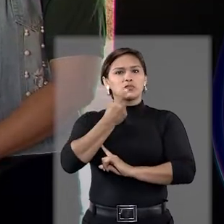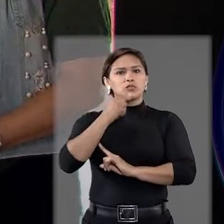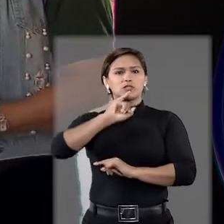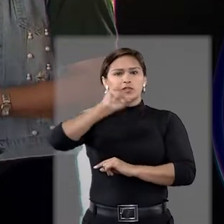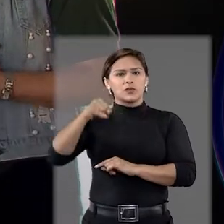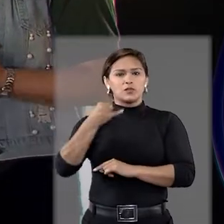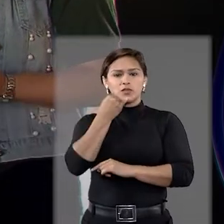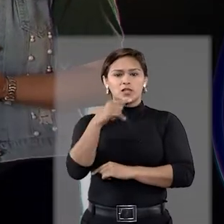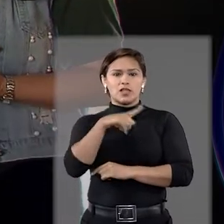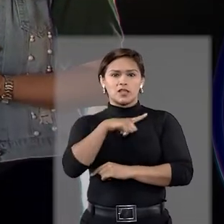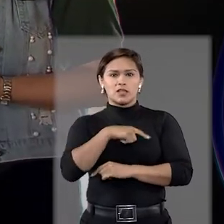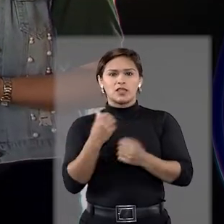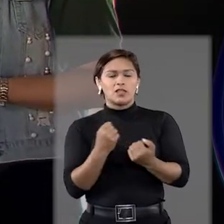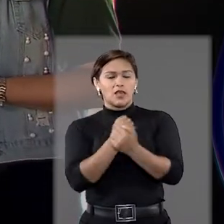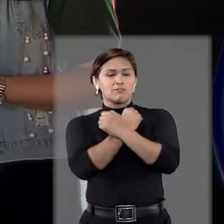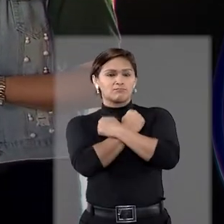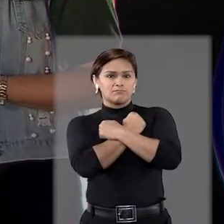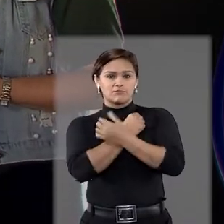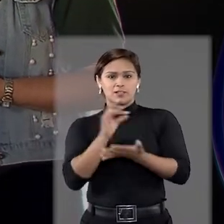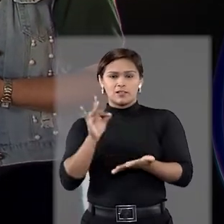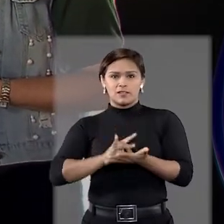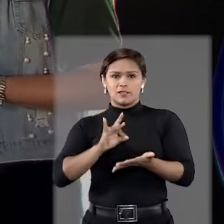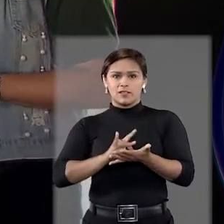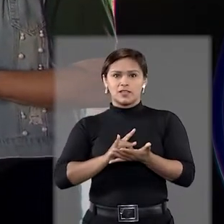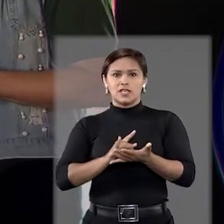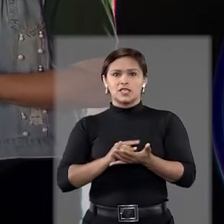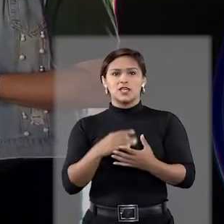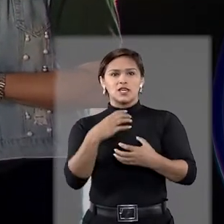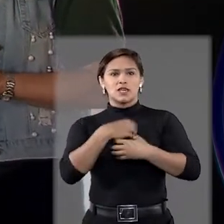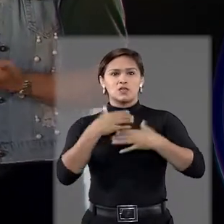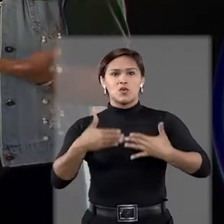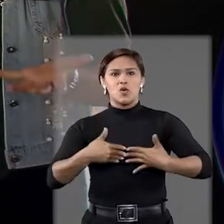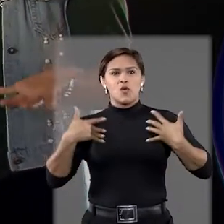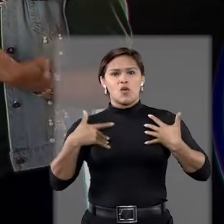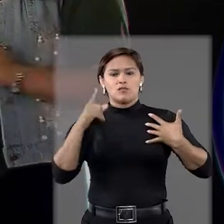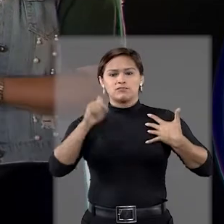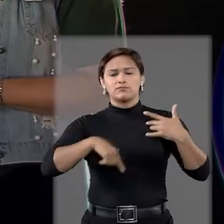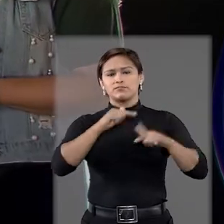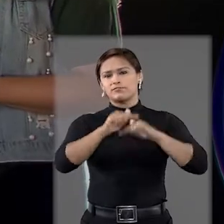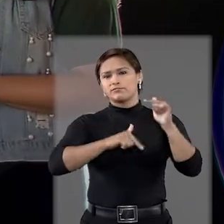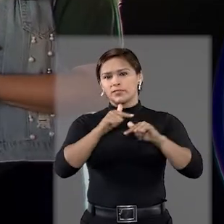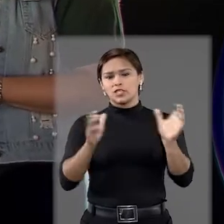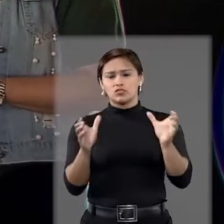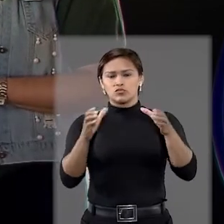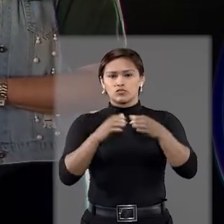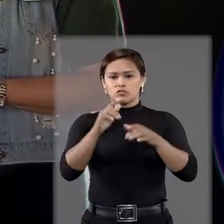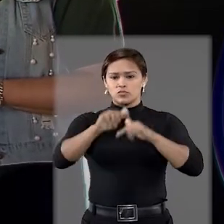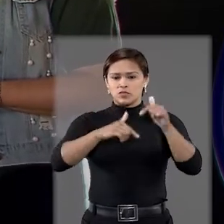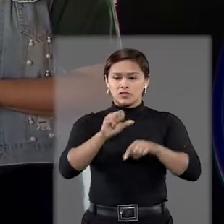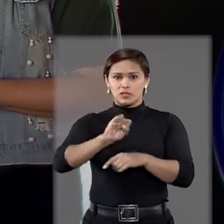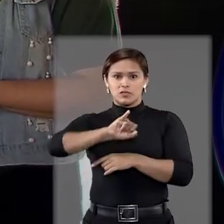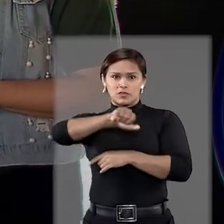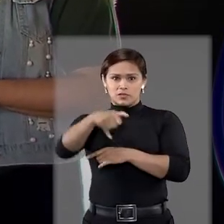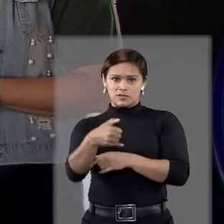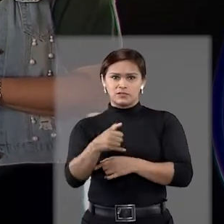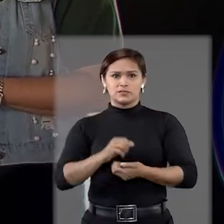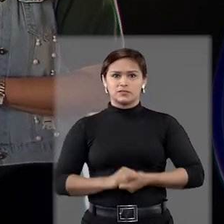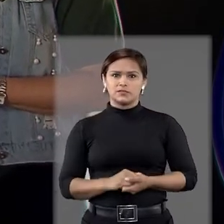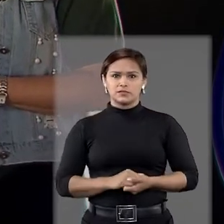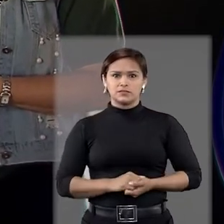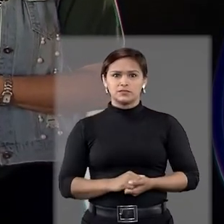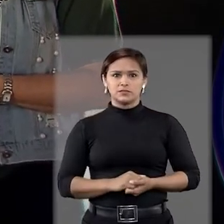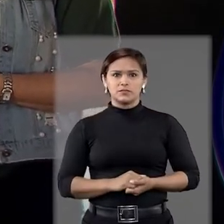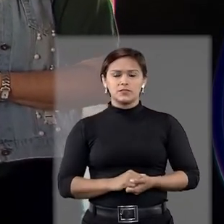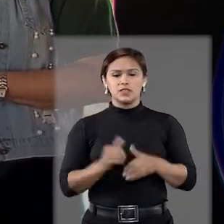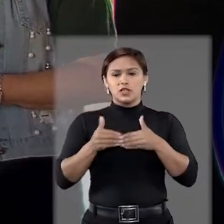Essa é uma oportunidade que a gente tem que abraçar. E eu me sinto muito honrada por fazer parte dessa equipe, por trabalhar nesse